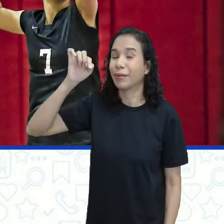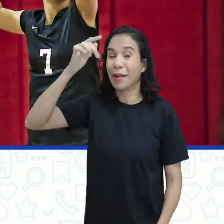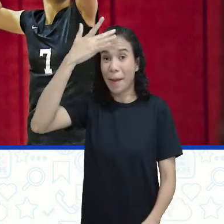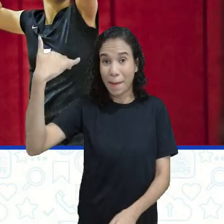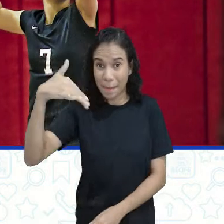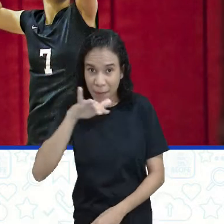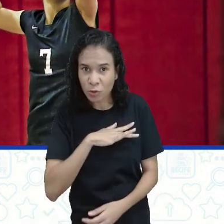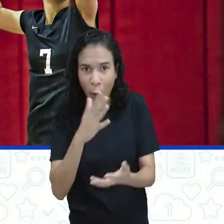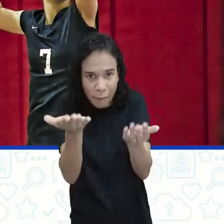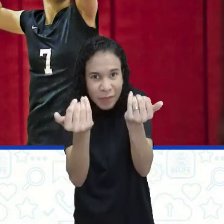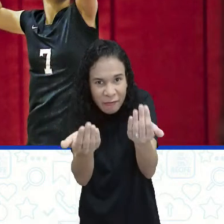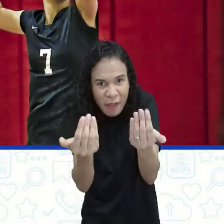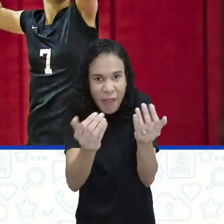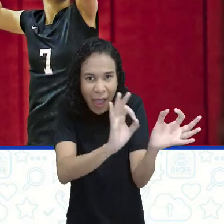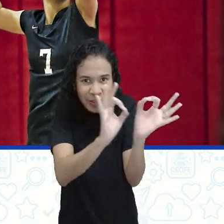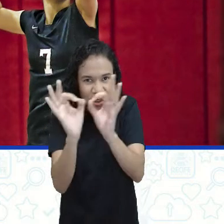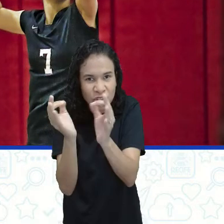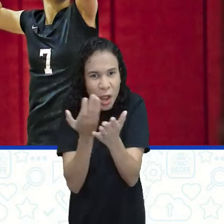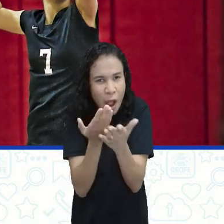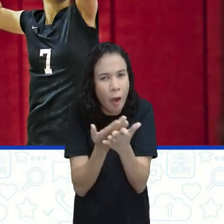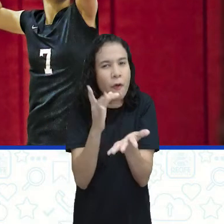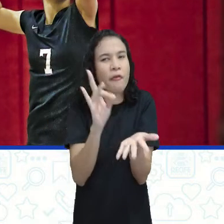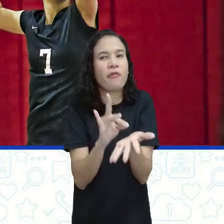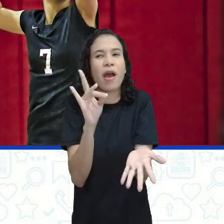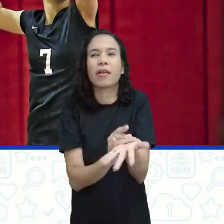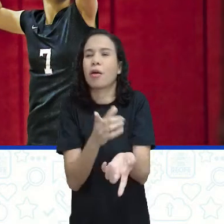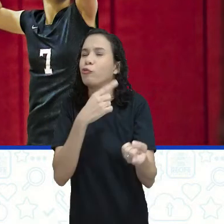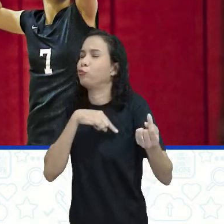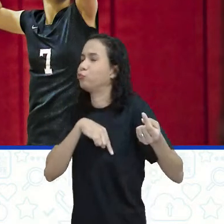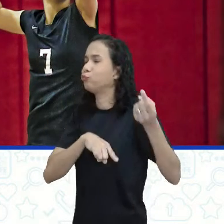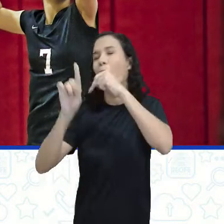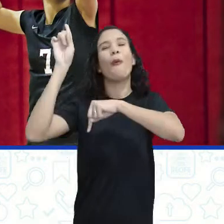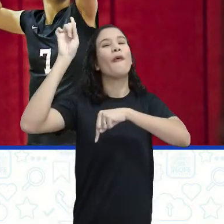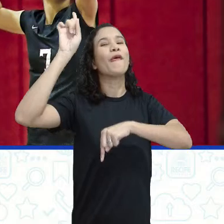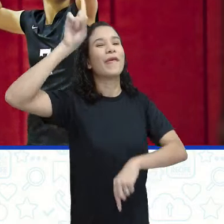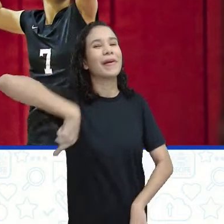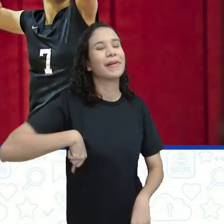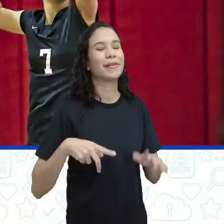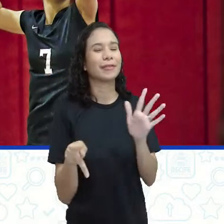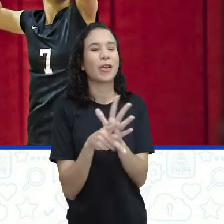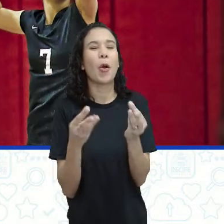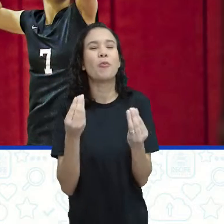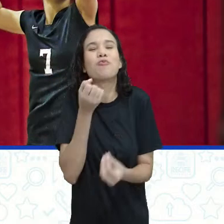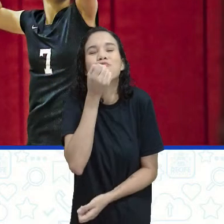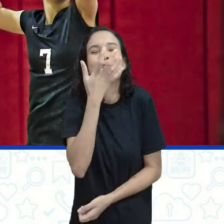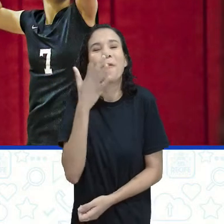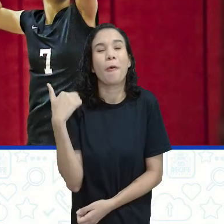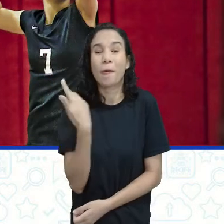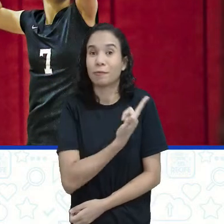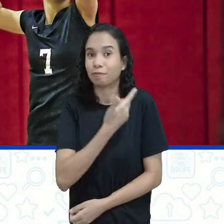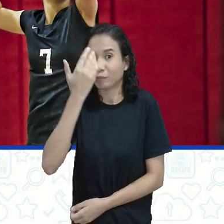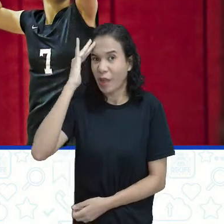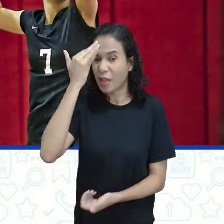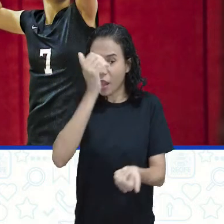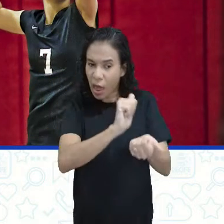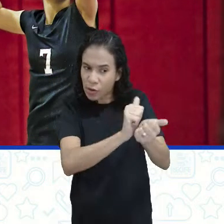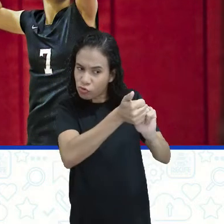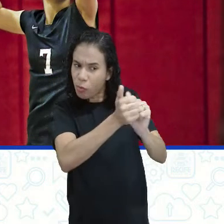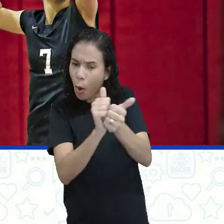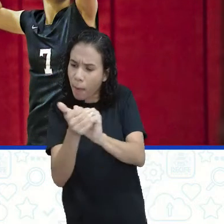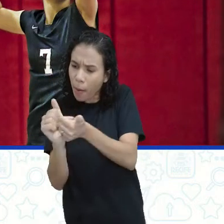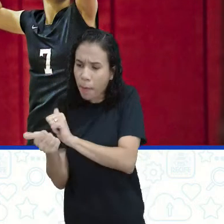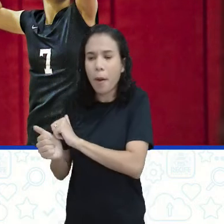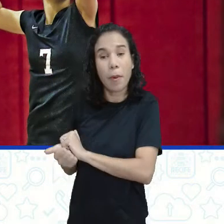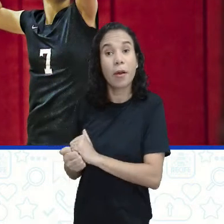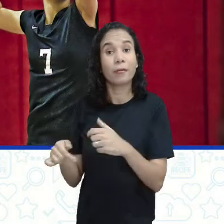Pessoal, vem-te embora assistir a aula, que está fantástica. Muito gostoso, gente. Entender esses esportes, né?